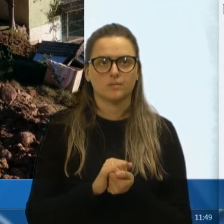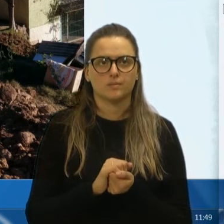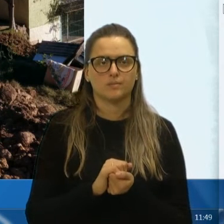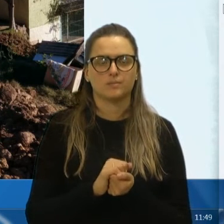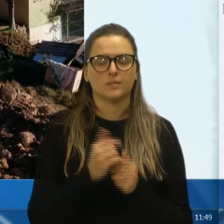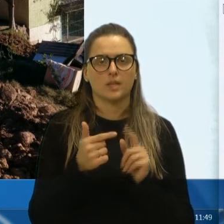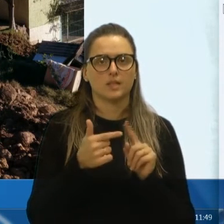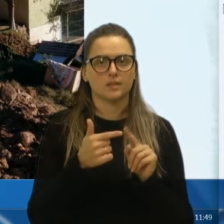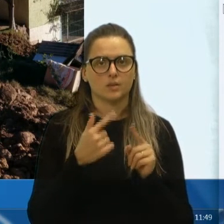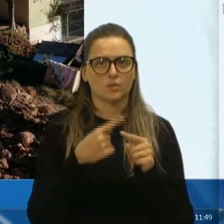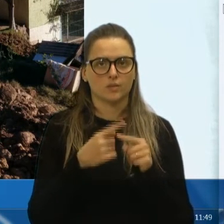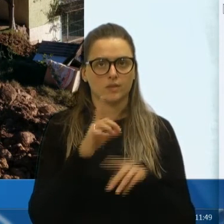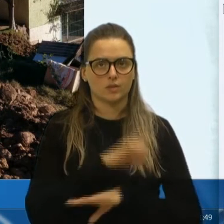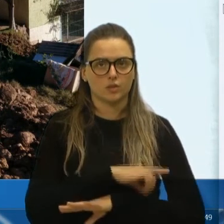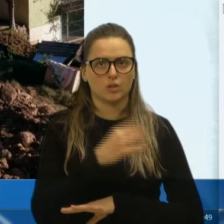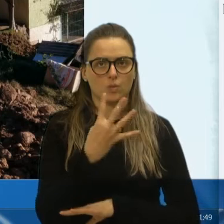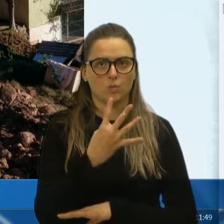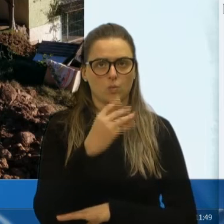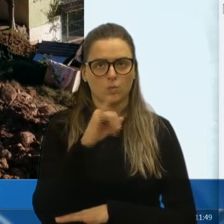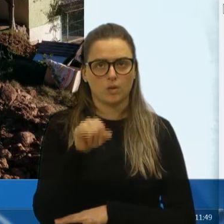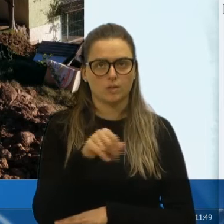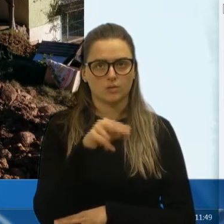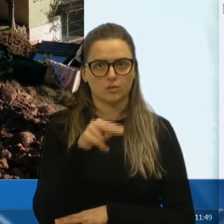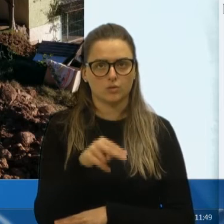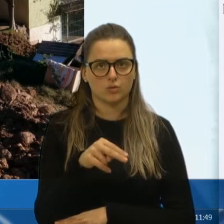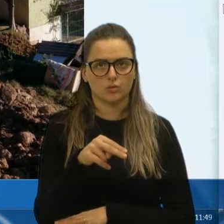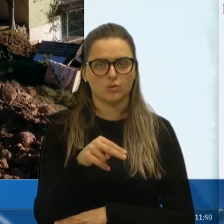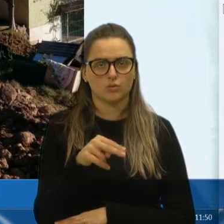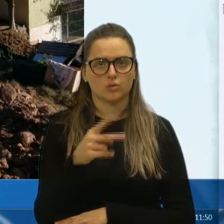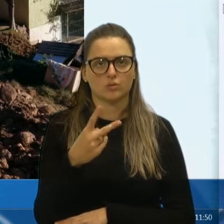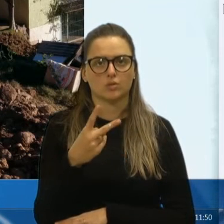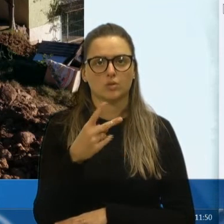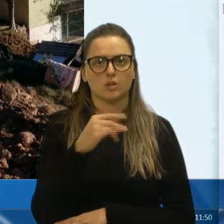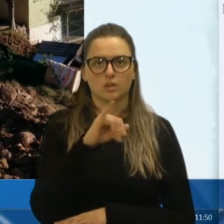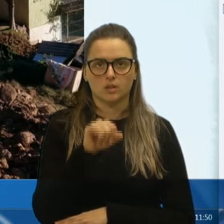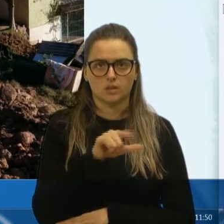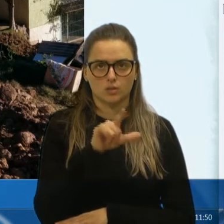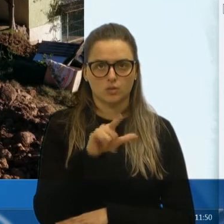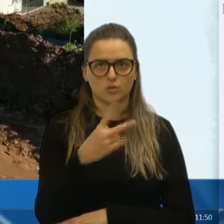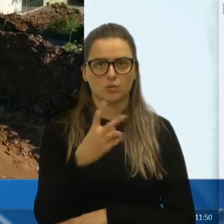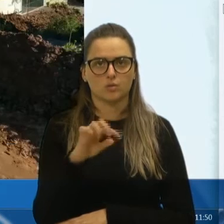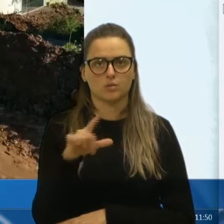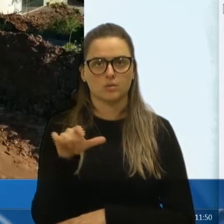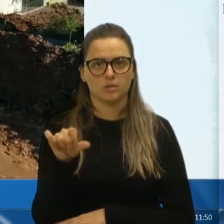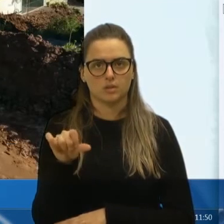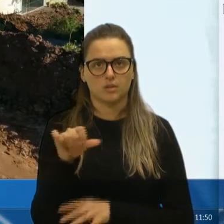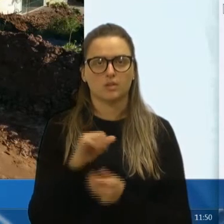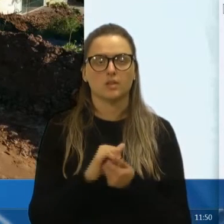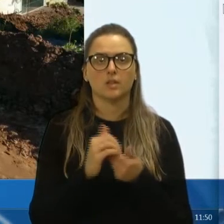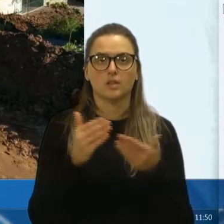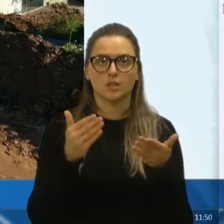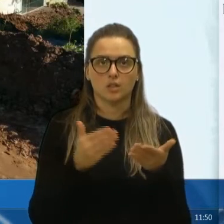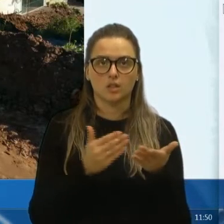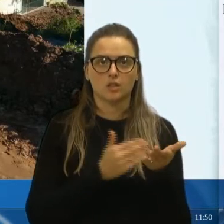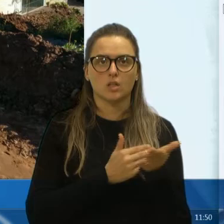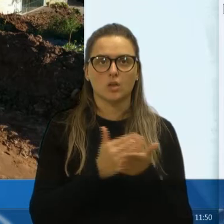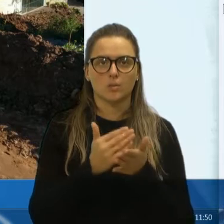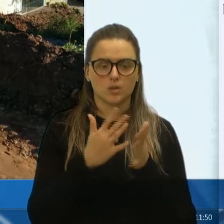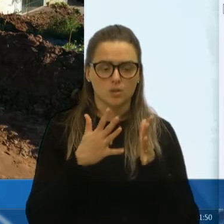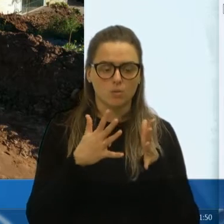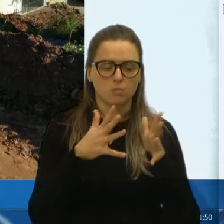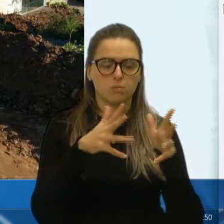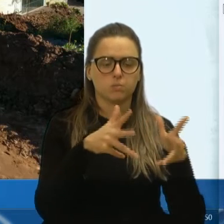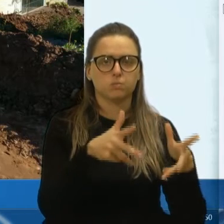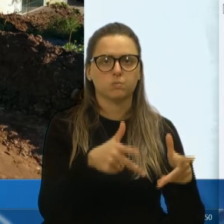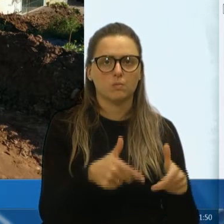a segunda vez, no dia 4 de junho, de julho, de 2019, que já, então, tinha as máquinas aí, vocês